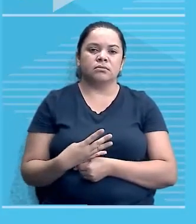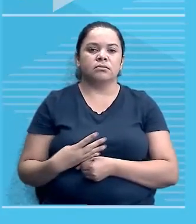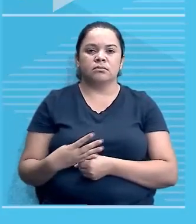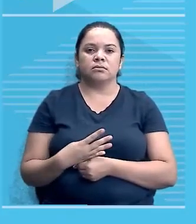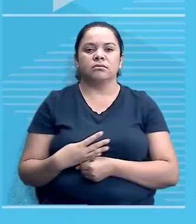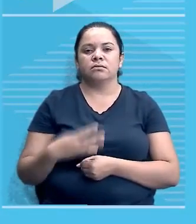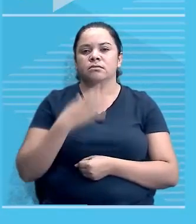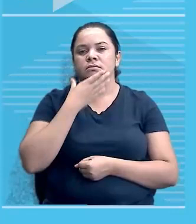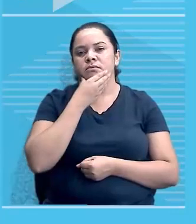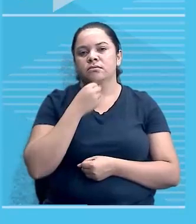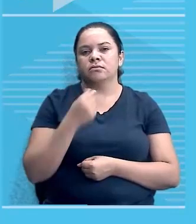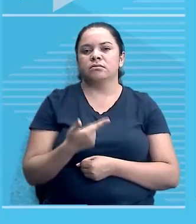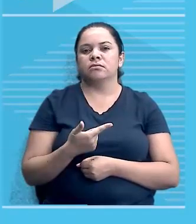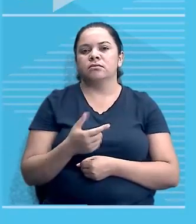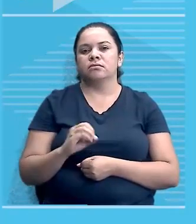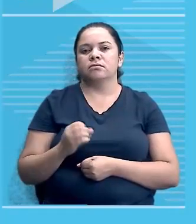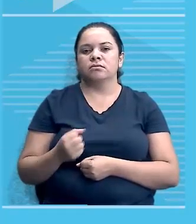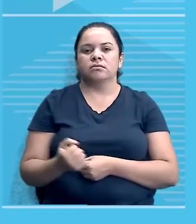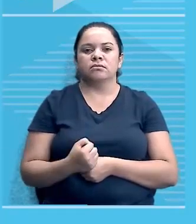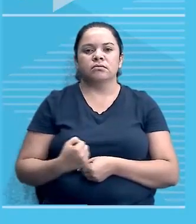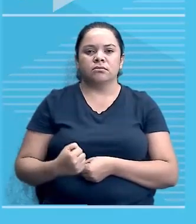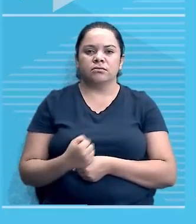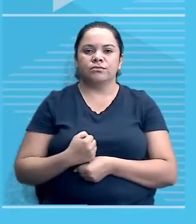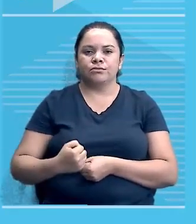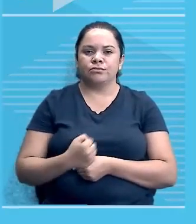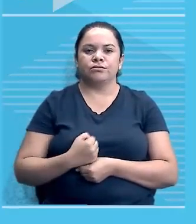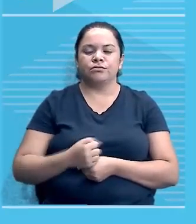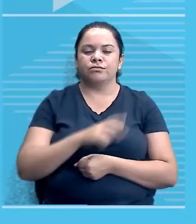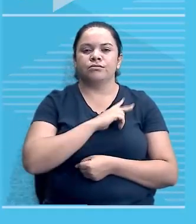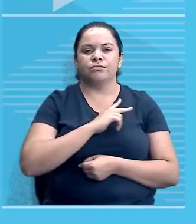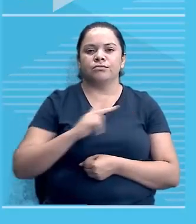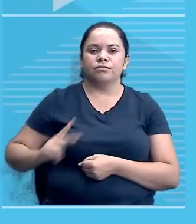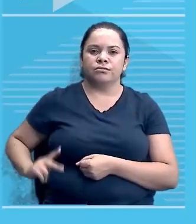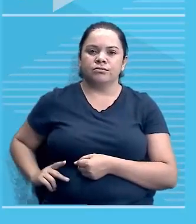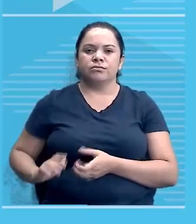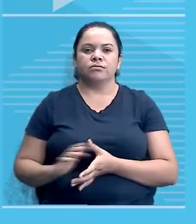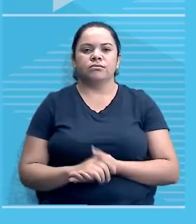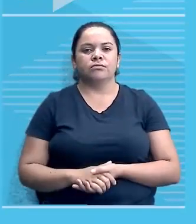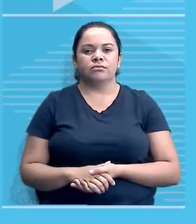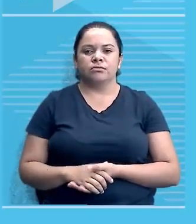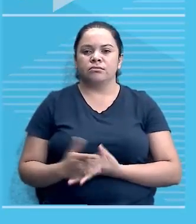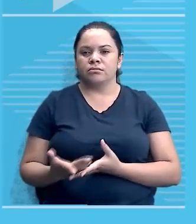africano, ele está extrapolando, não é não? Ele está indo além.